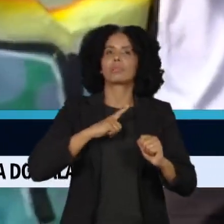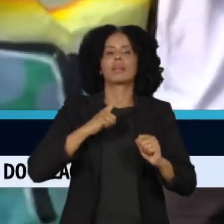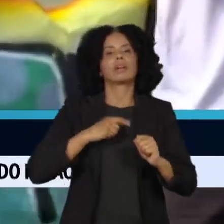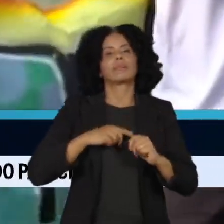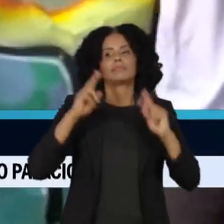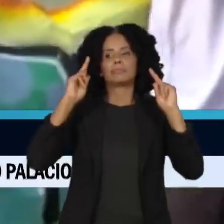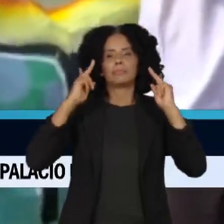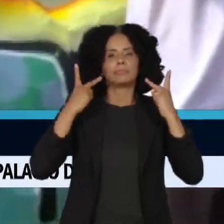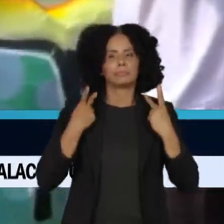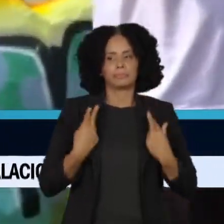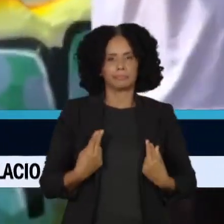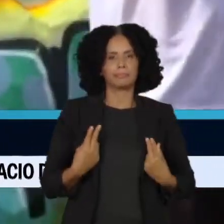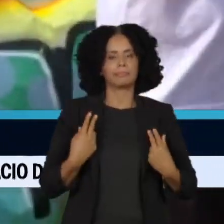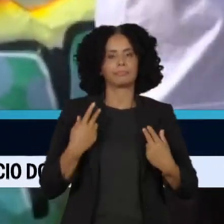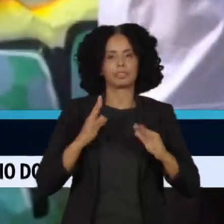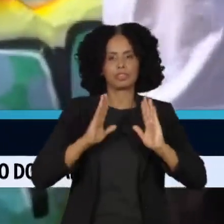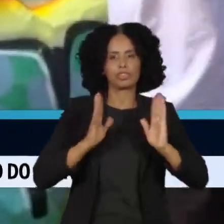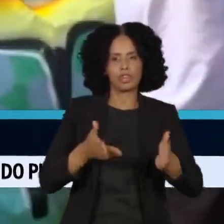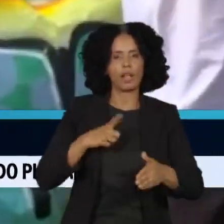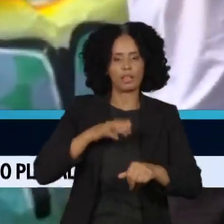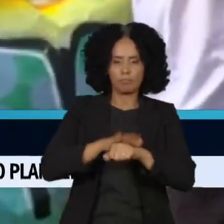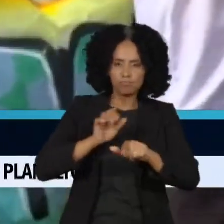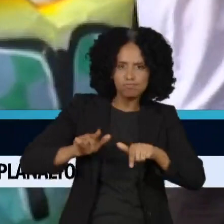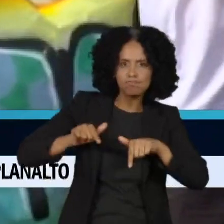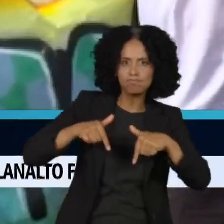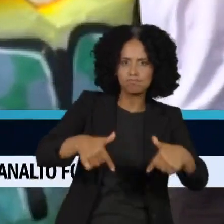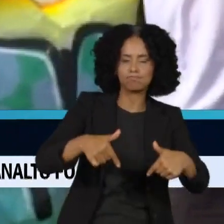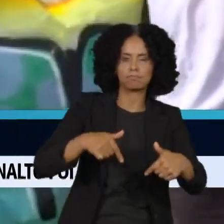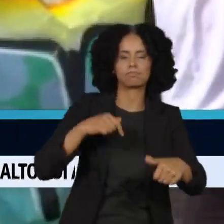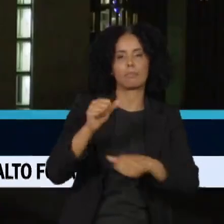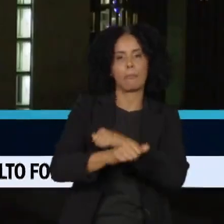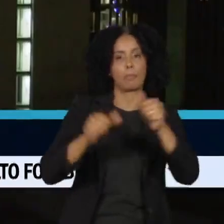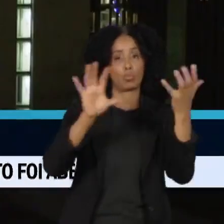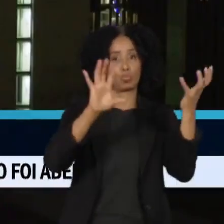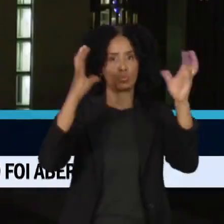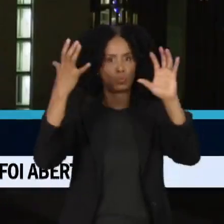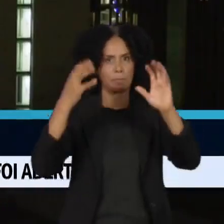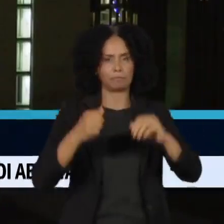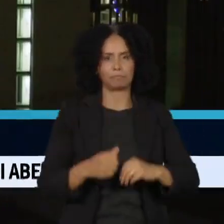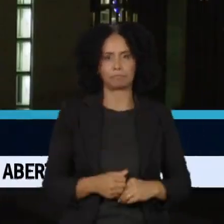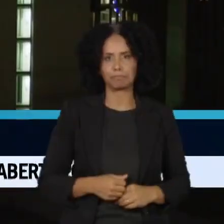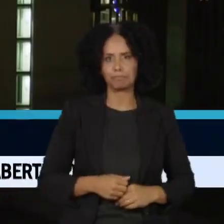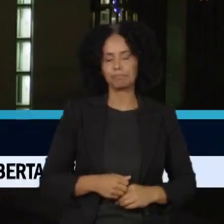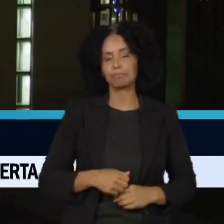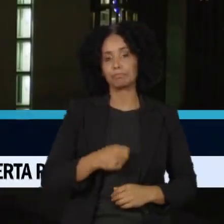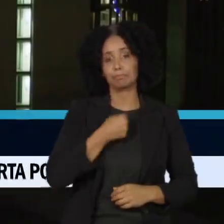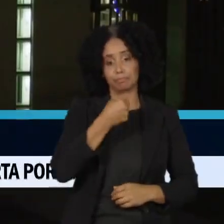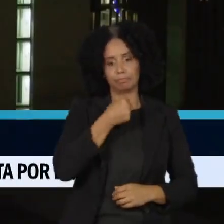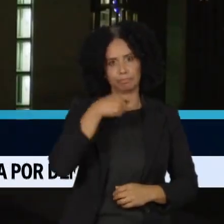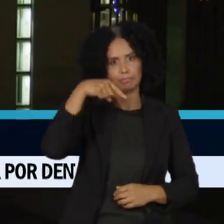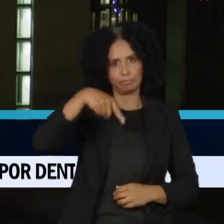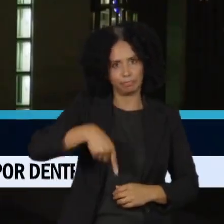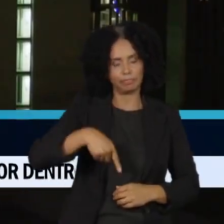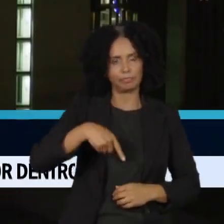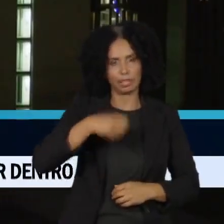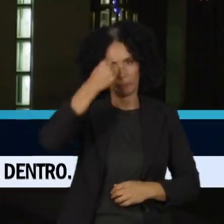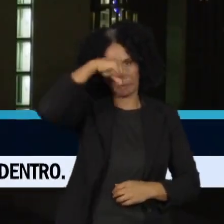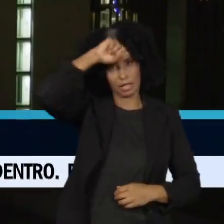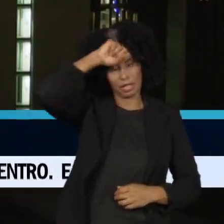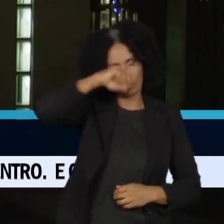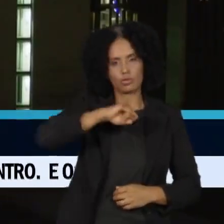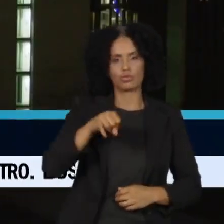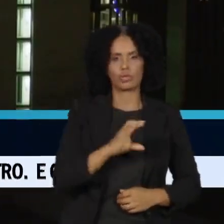ativista Greta Thunberg, estrela da luta contra a mudança climática. Cristiane Ramalho, correspondente da Deutsche Welle de Berlim, para o